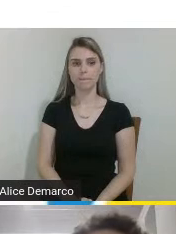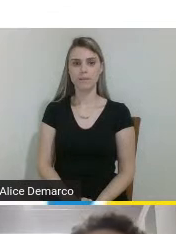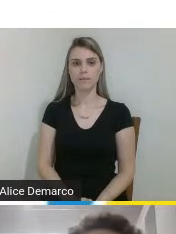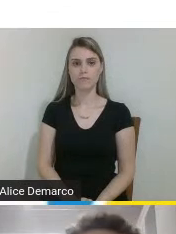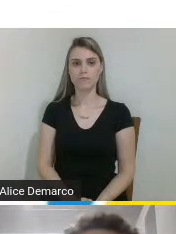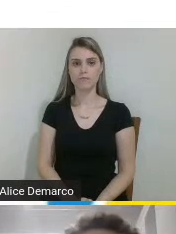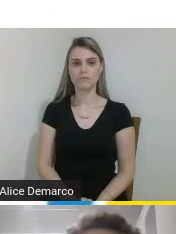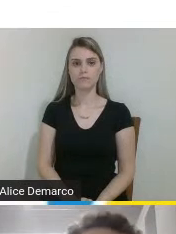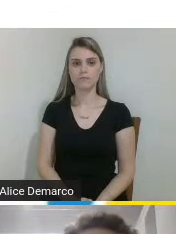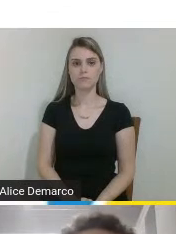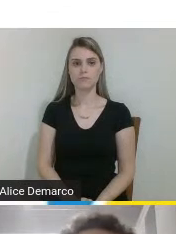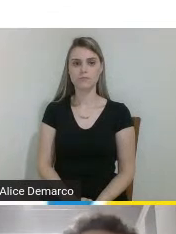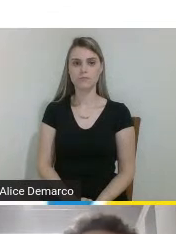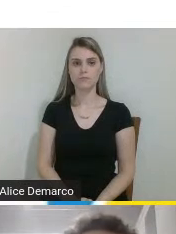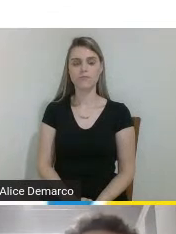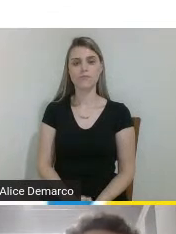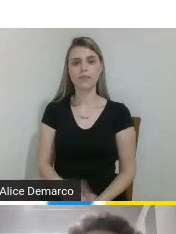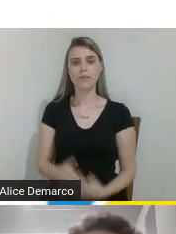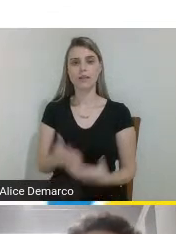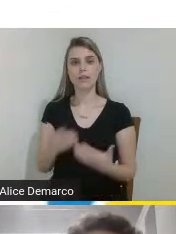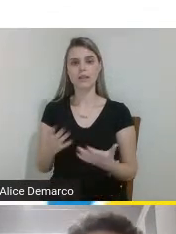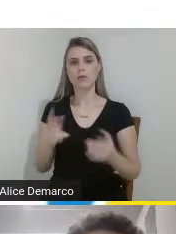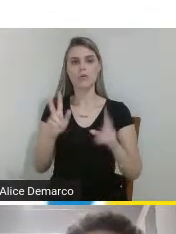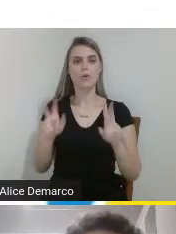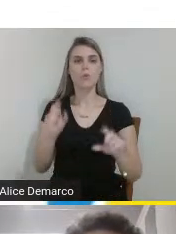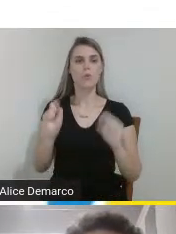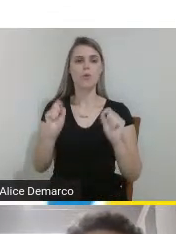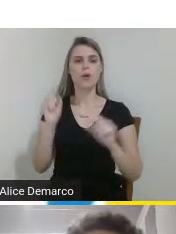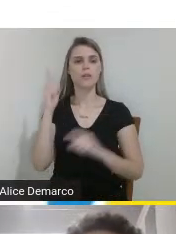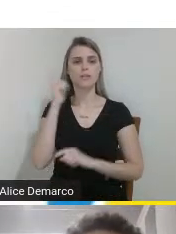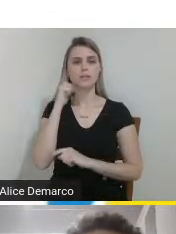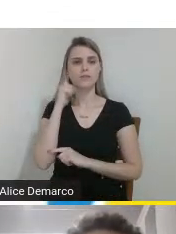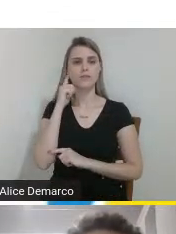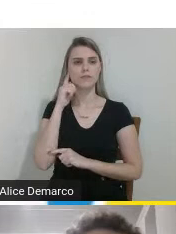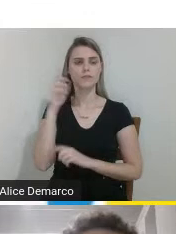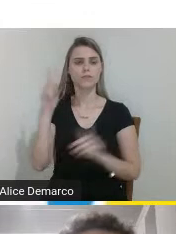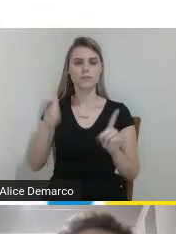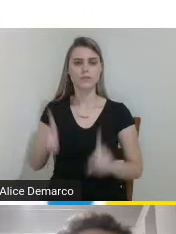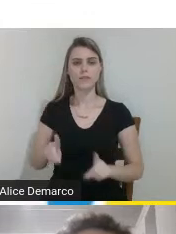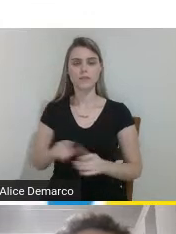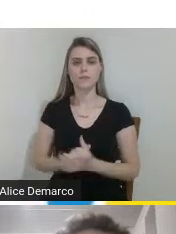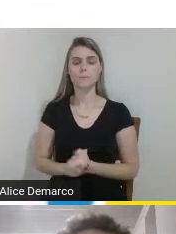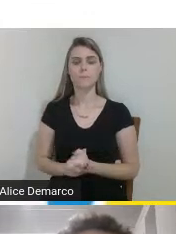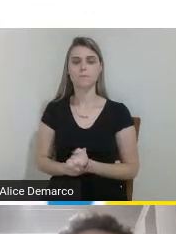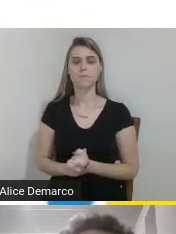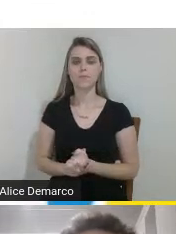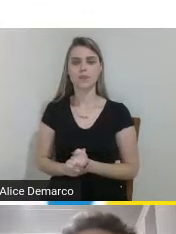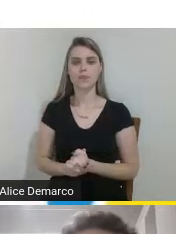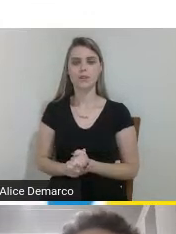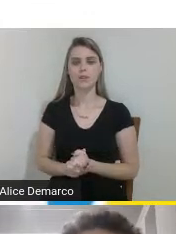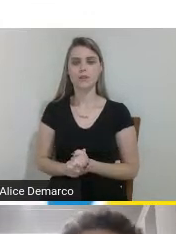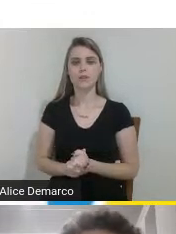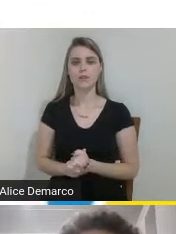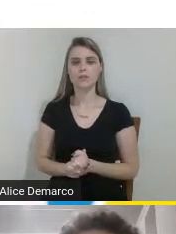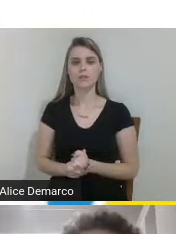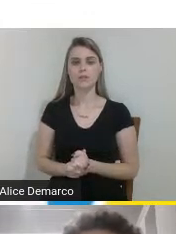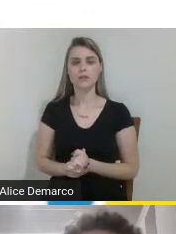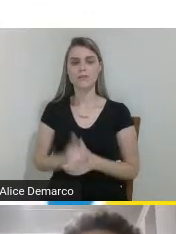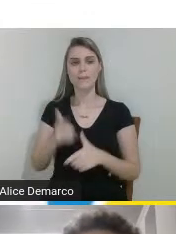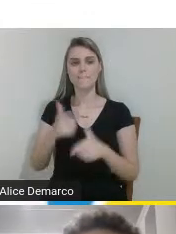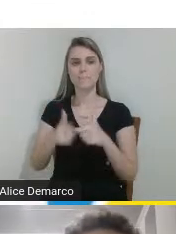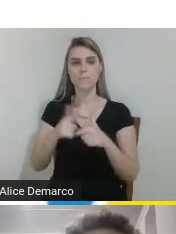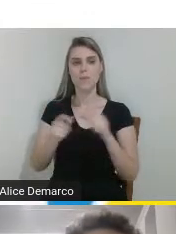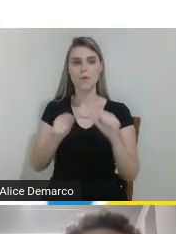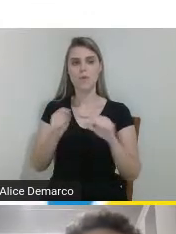então sobre as implicações da deficiência auditiva a deficiência auditiva implica na aprendizagem